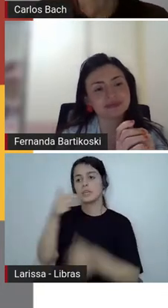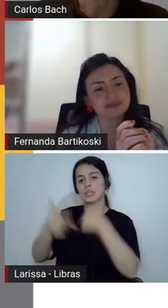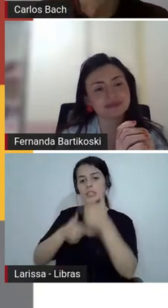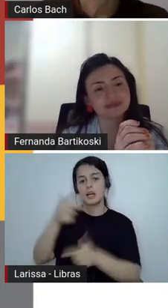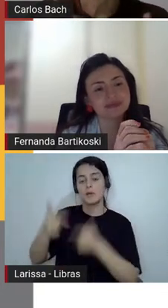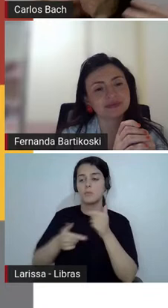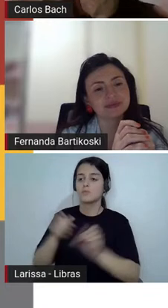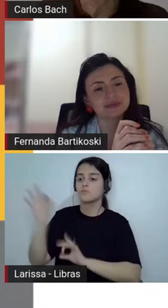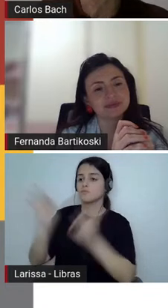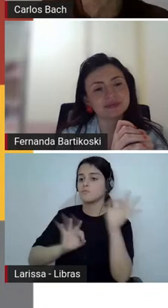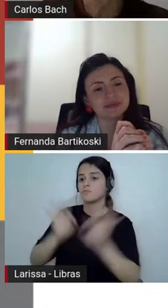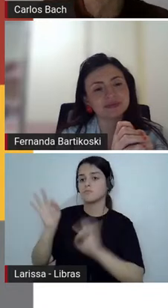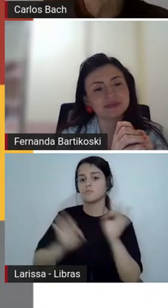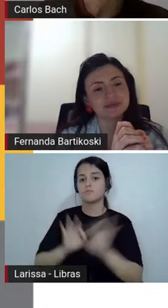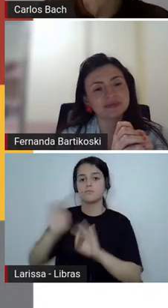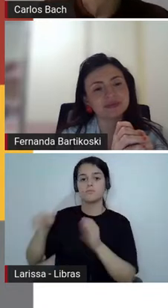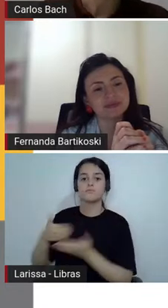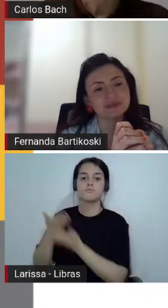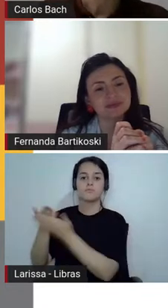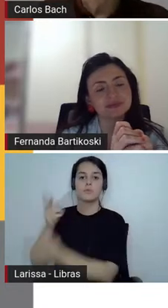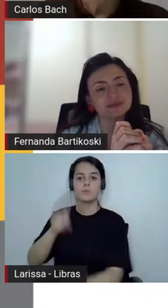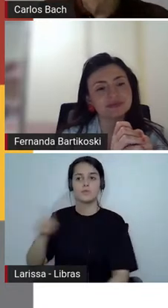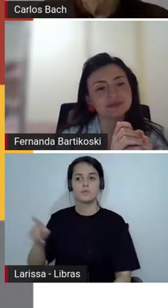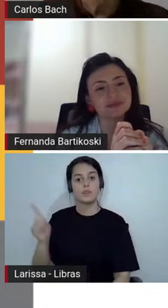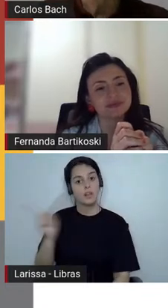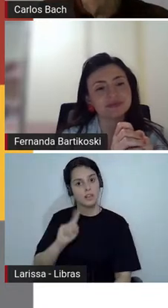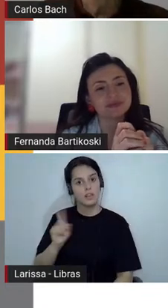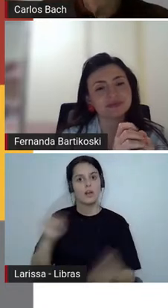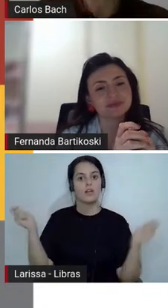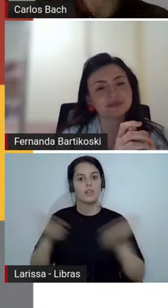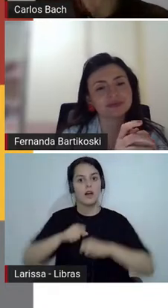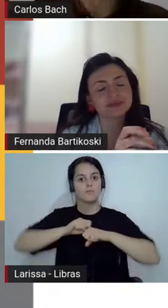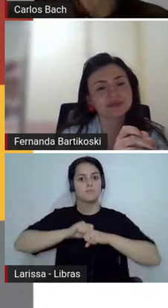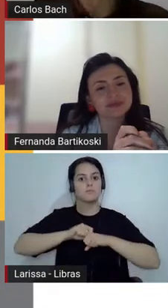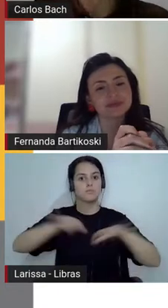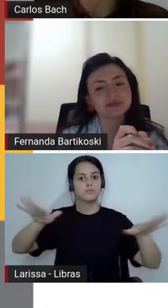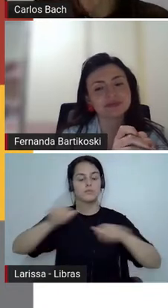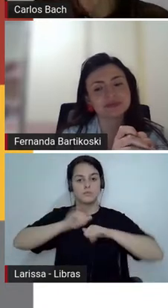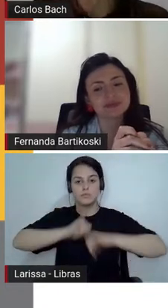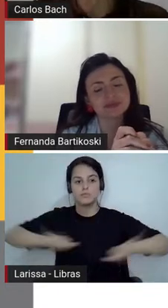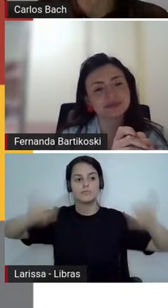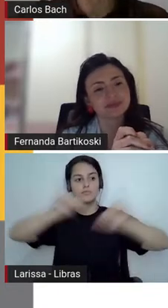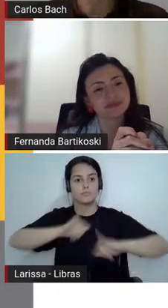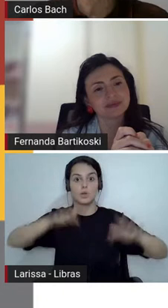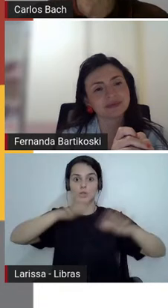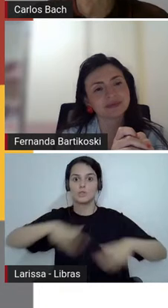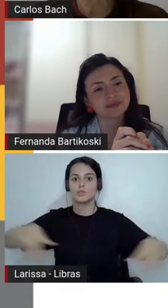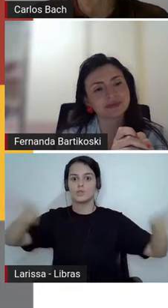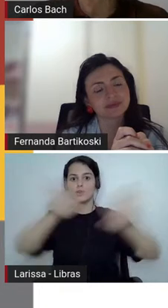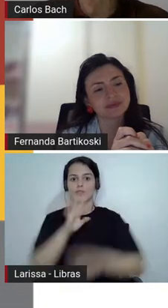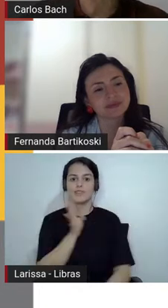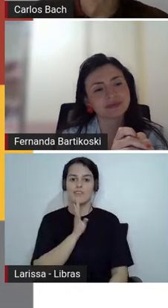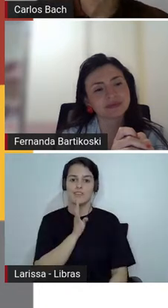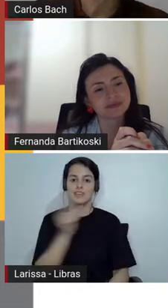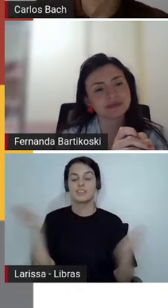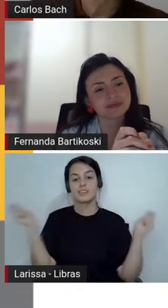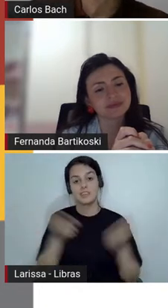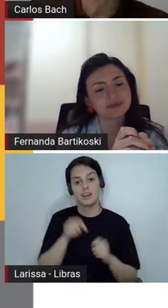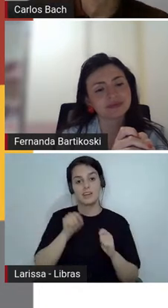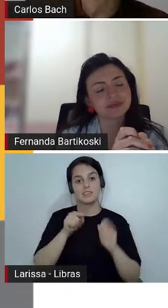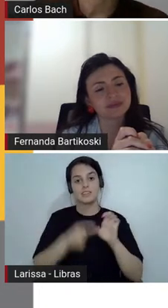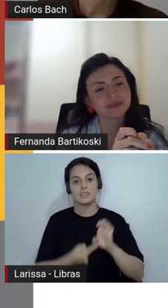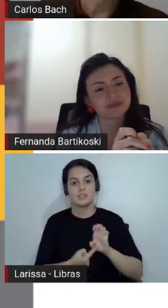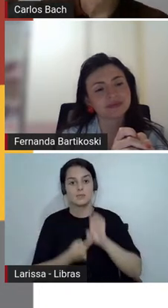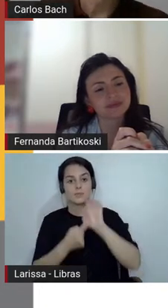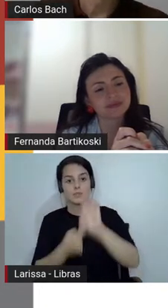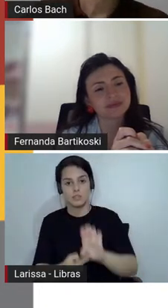para além ele é um trabalho para todos saberem sugerimos então a exposição visual intitulada varal do tempo